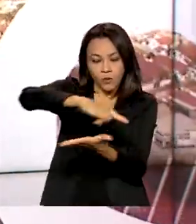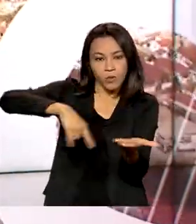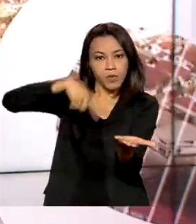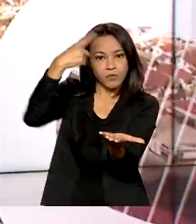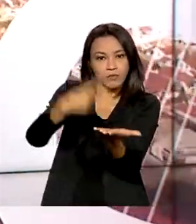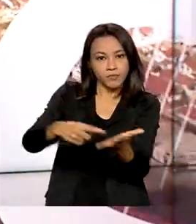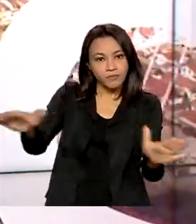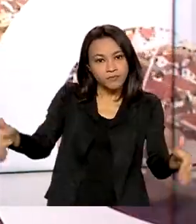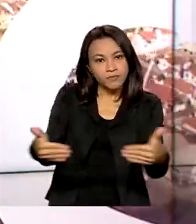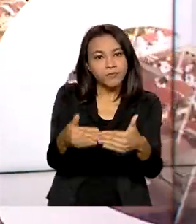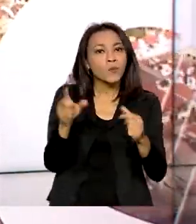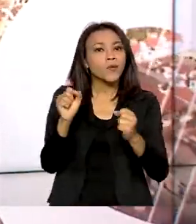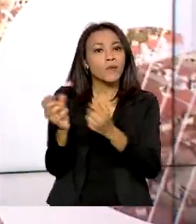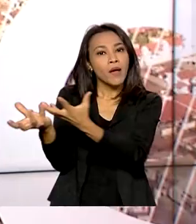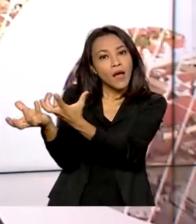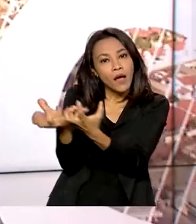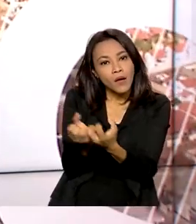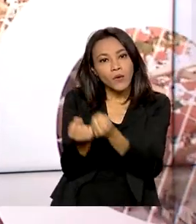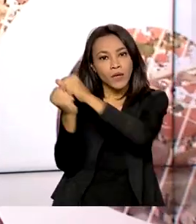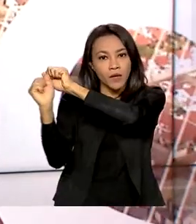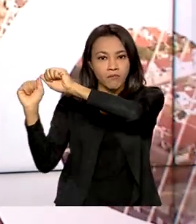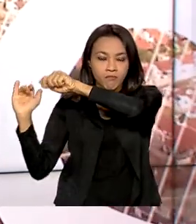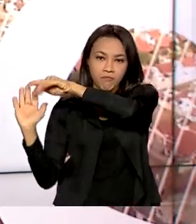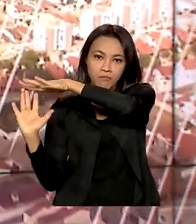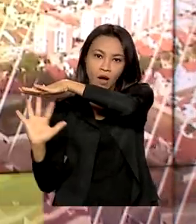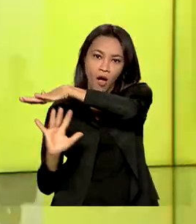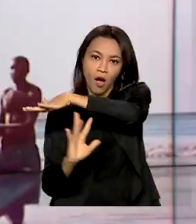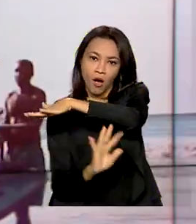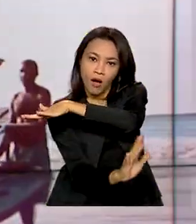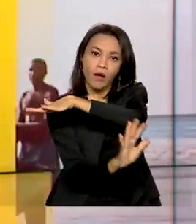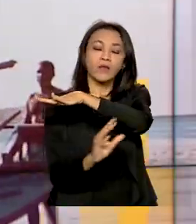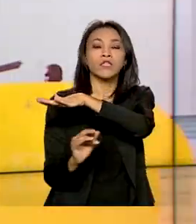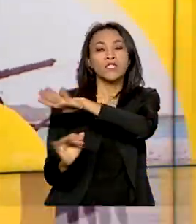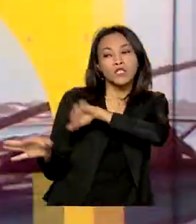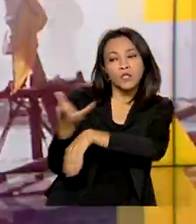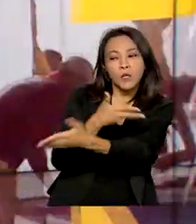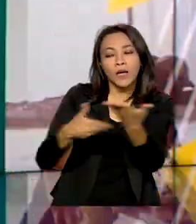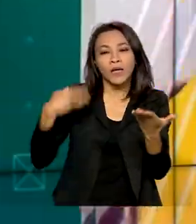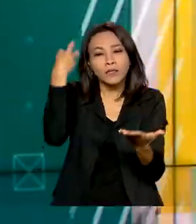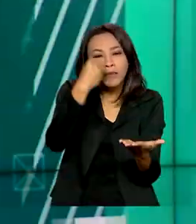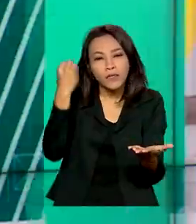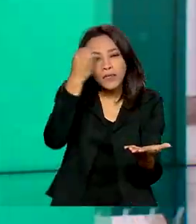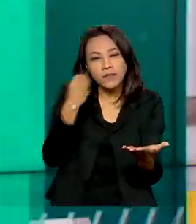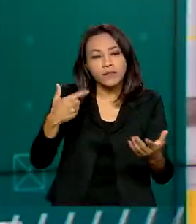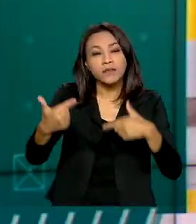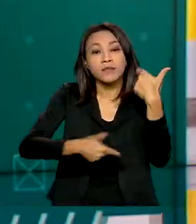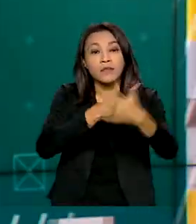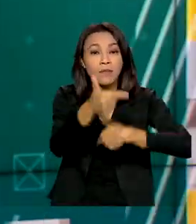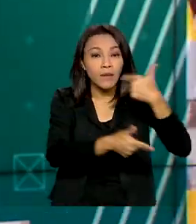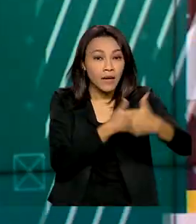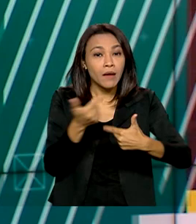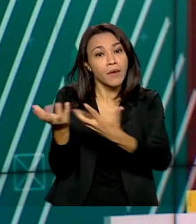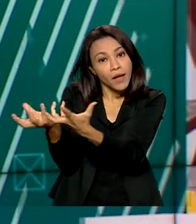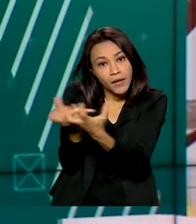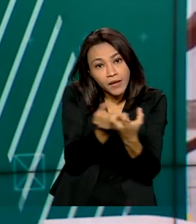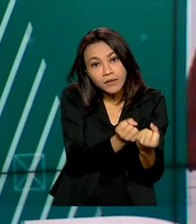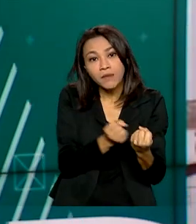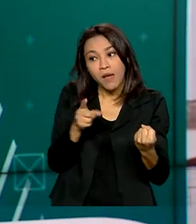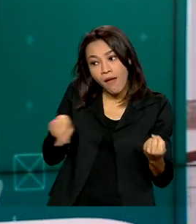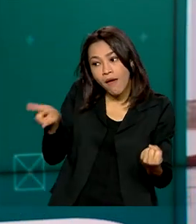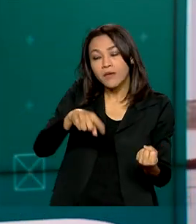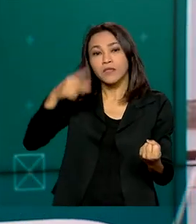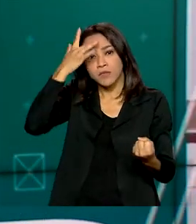acolher refugiados. O objetivo é trocar experiências e trabalhar juntos para receber os migrantes. Uma das ações já